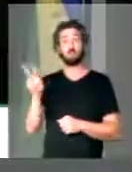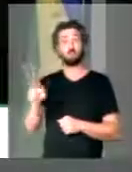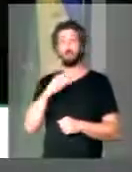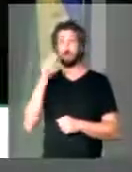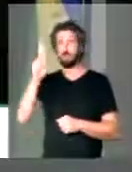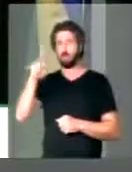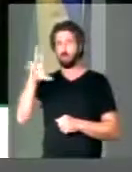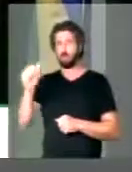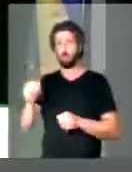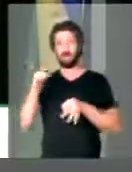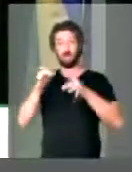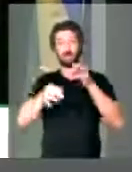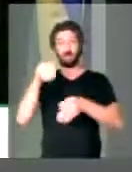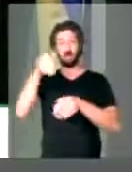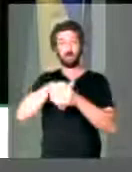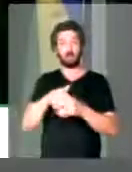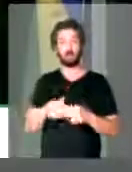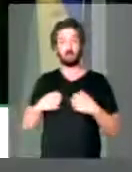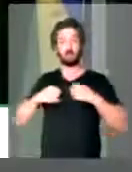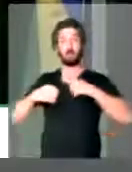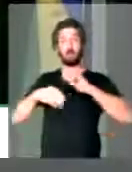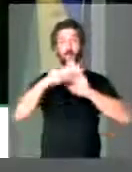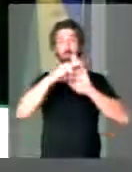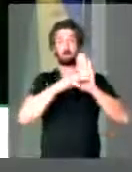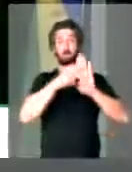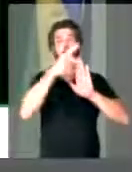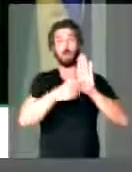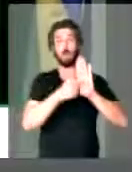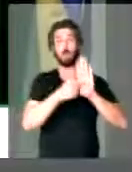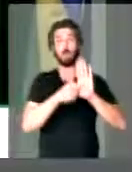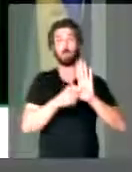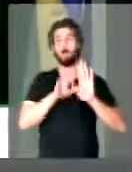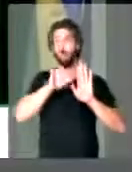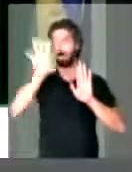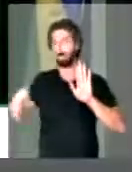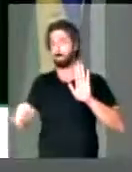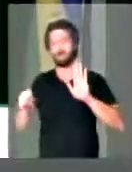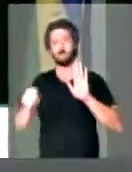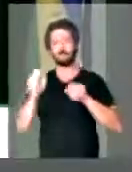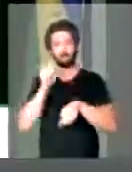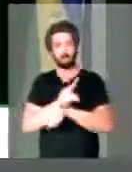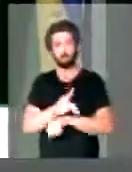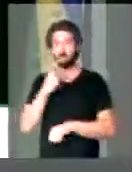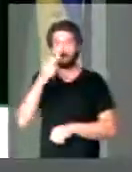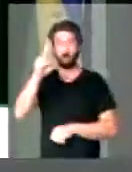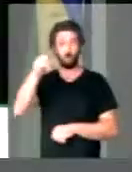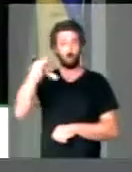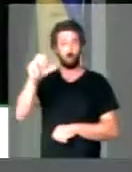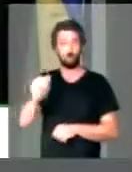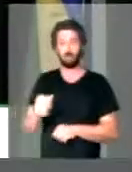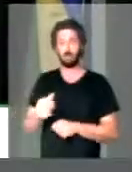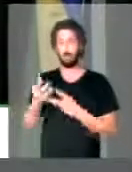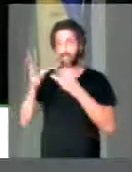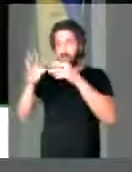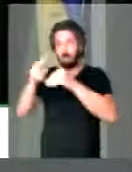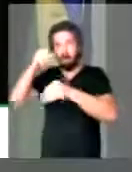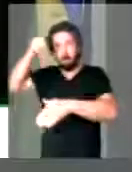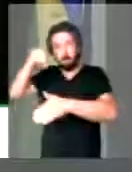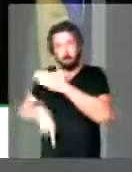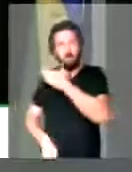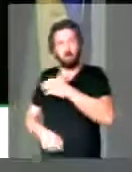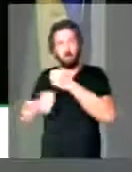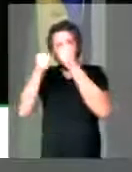disseram na justiça eleitoral, no programa de governo, que iam mexer na Previdência com essa profundidade, com essa